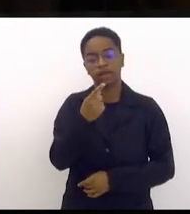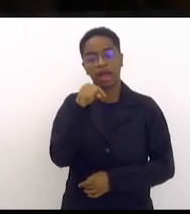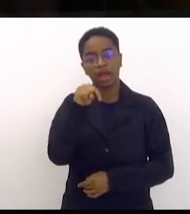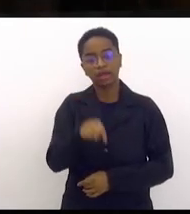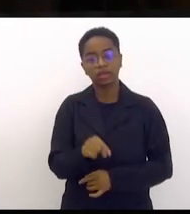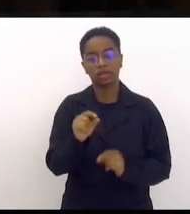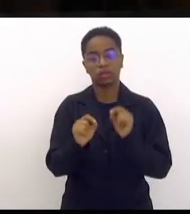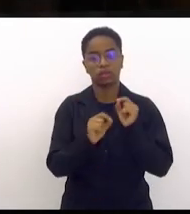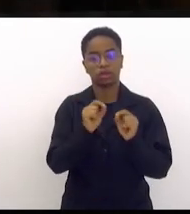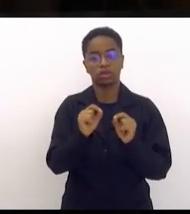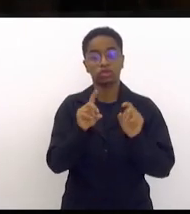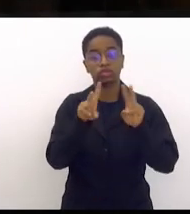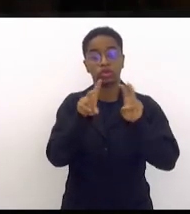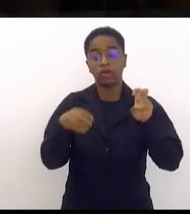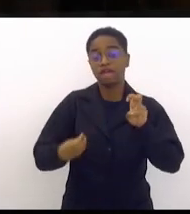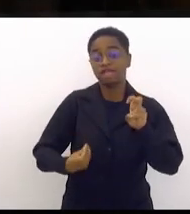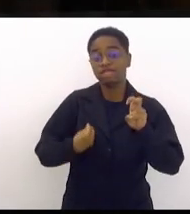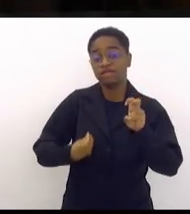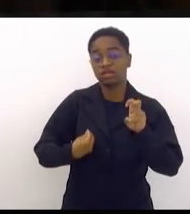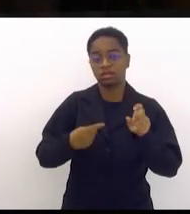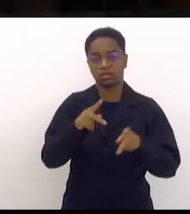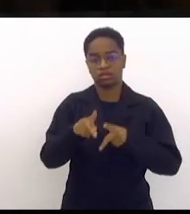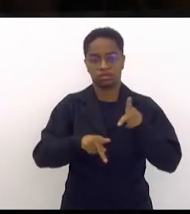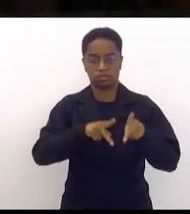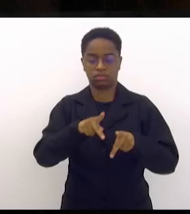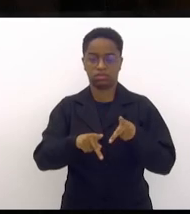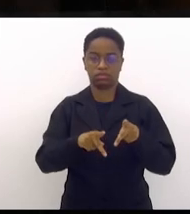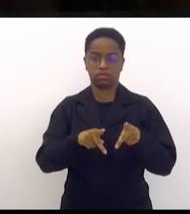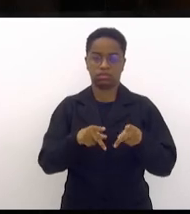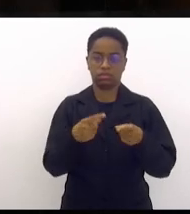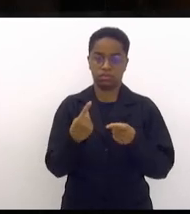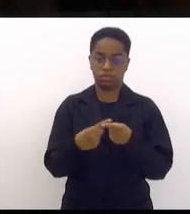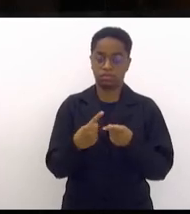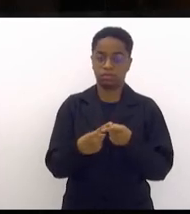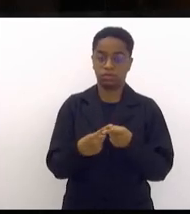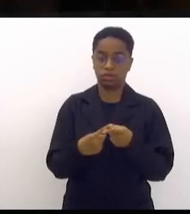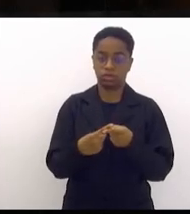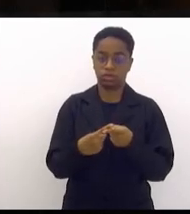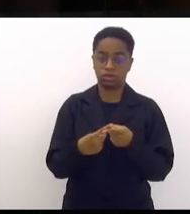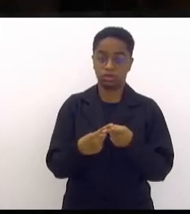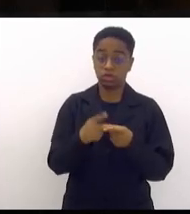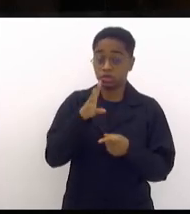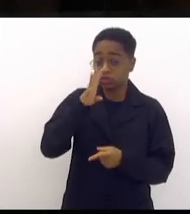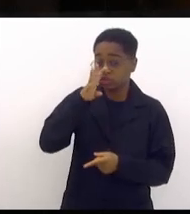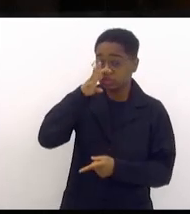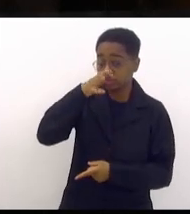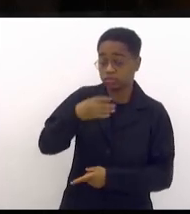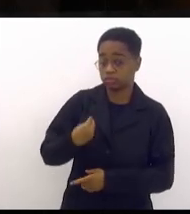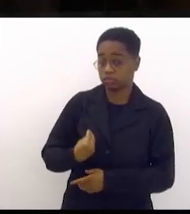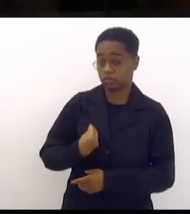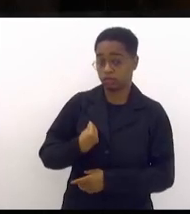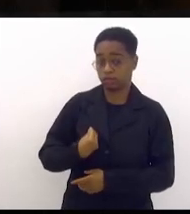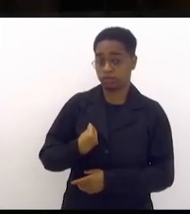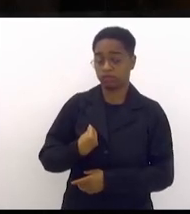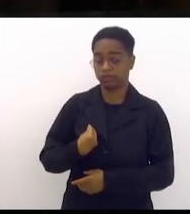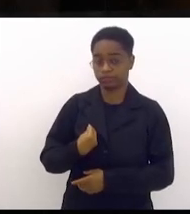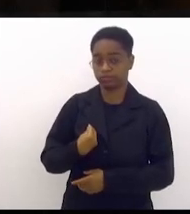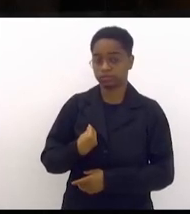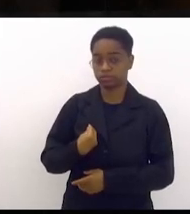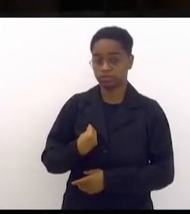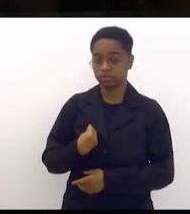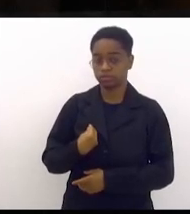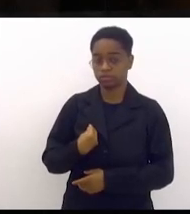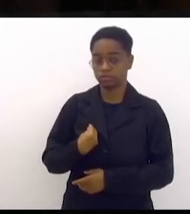da vida da população que vive, que sobrevive diante da